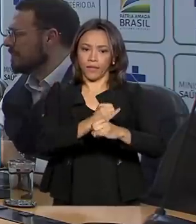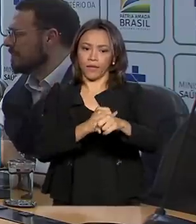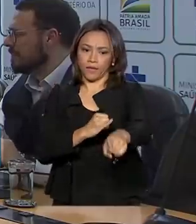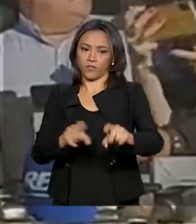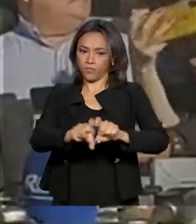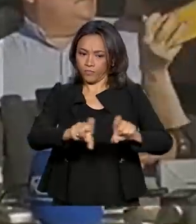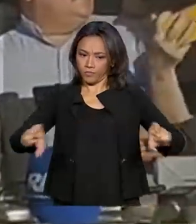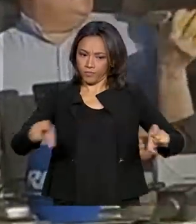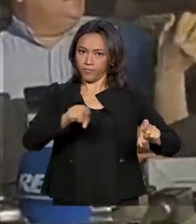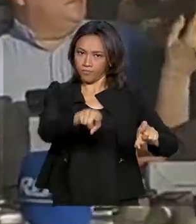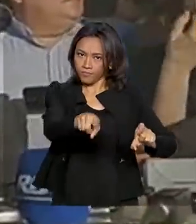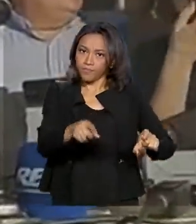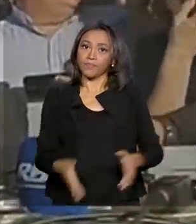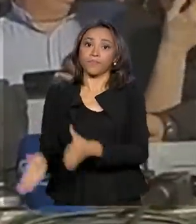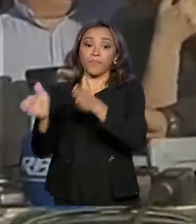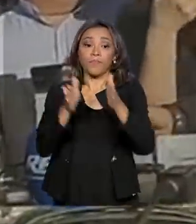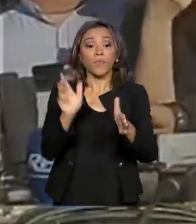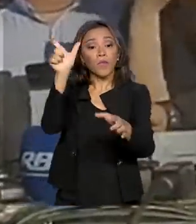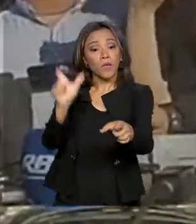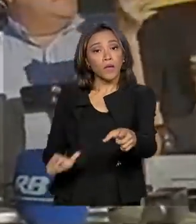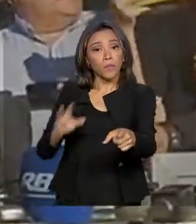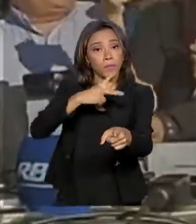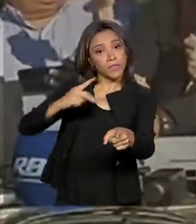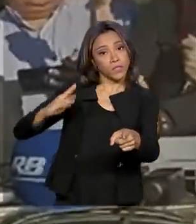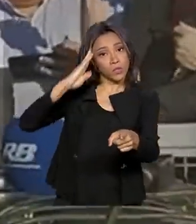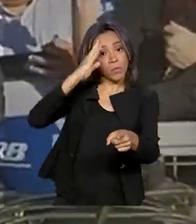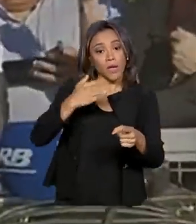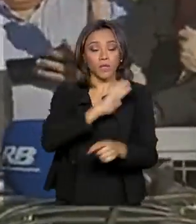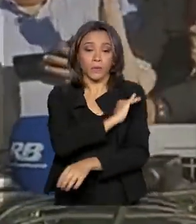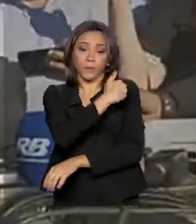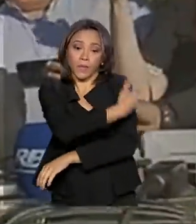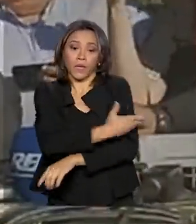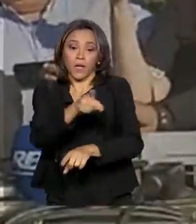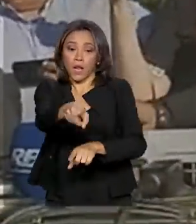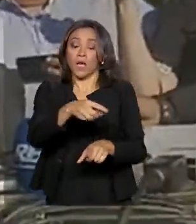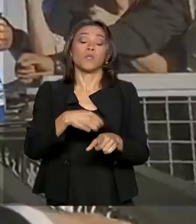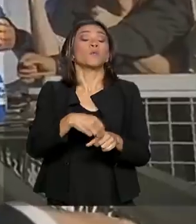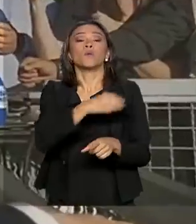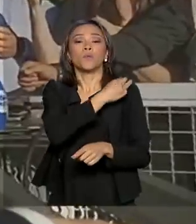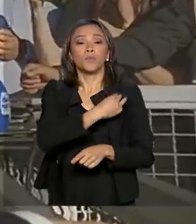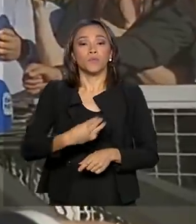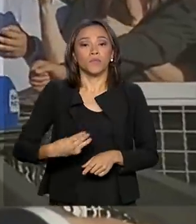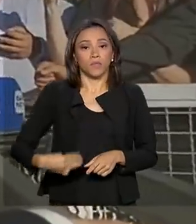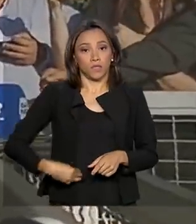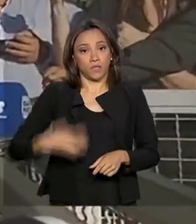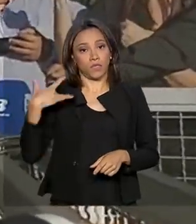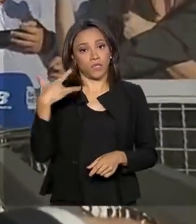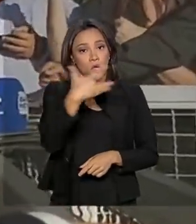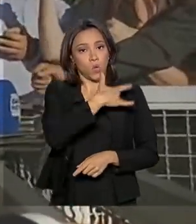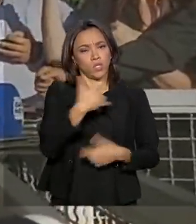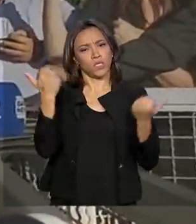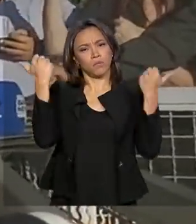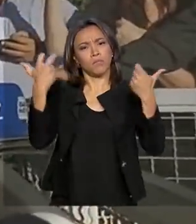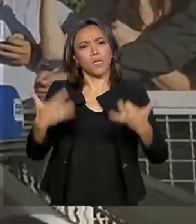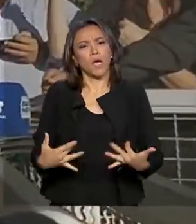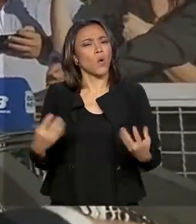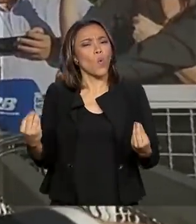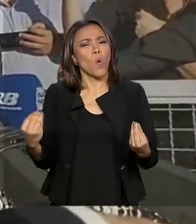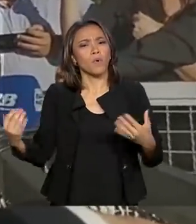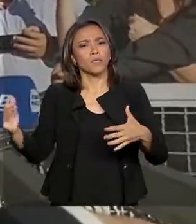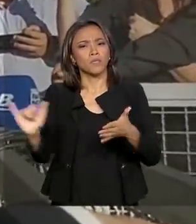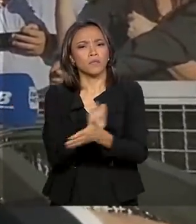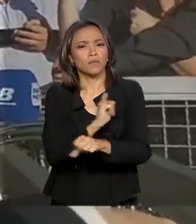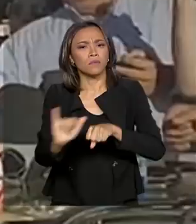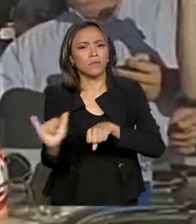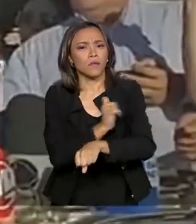e do mundo. O presidente Jair Bolsonaro e o ministro da Saúde, Luiz Henrique Mandetta, falaram sobre as ações que estão sendo tomadas